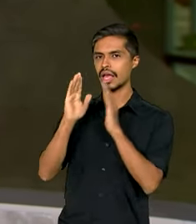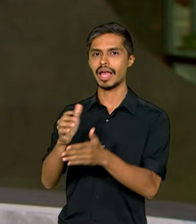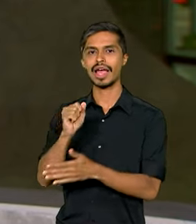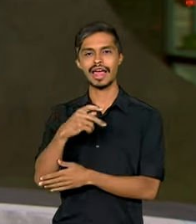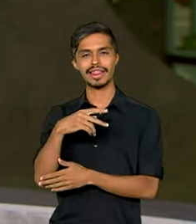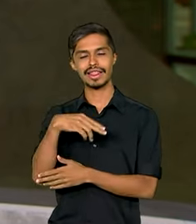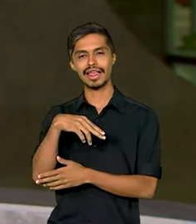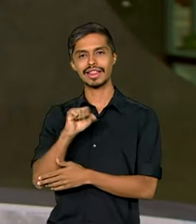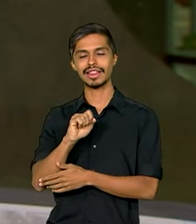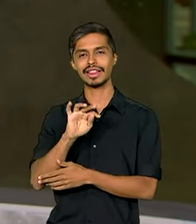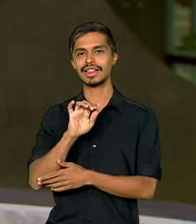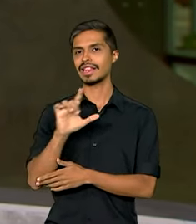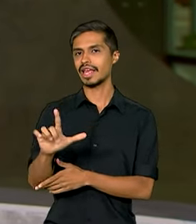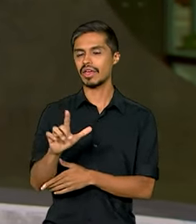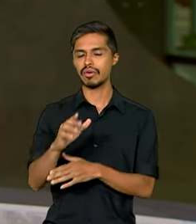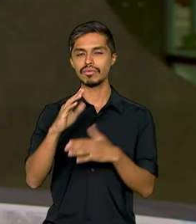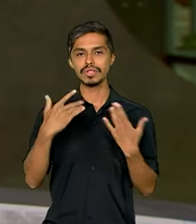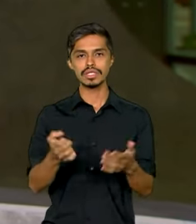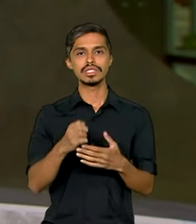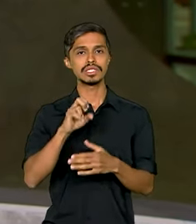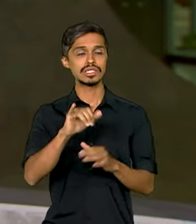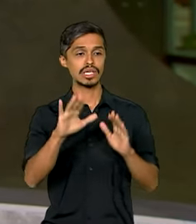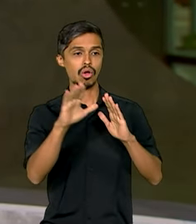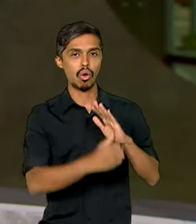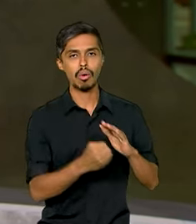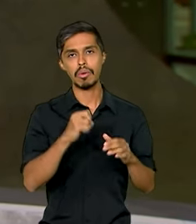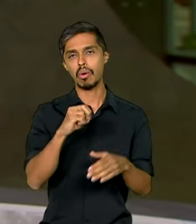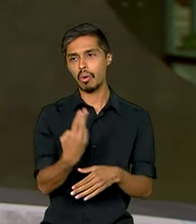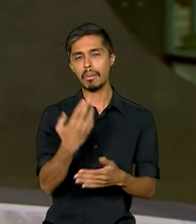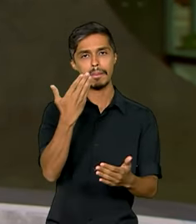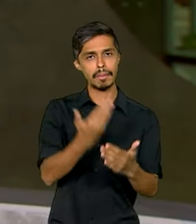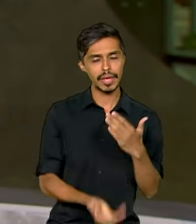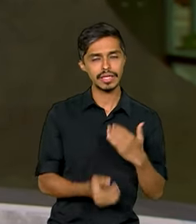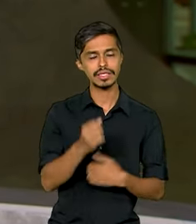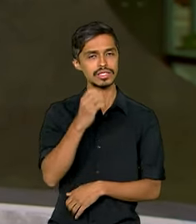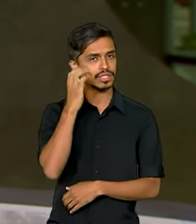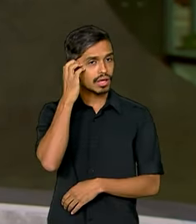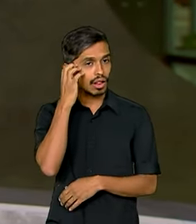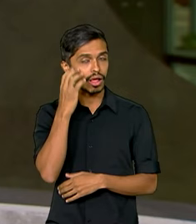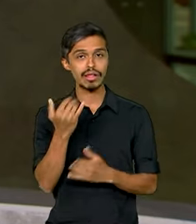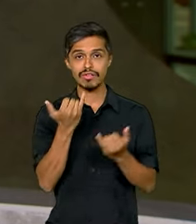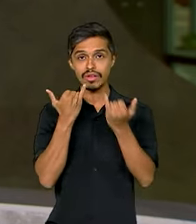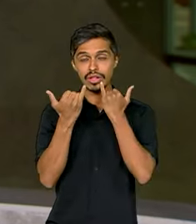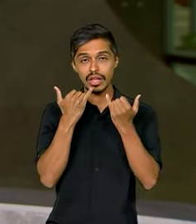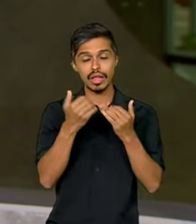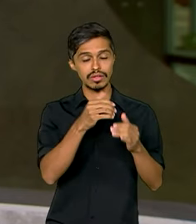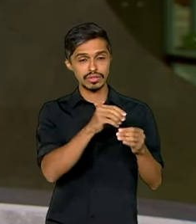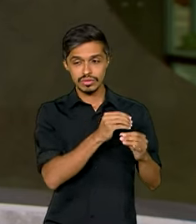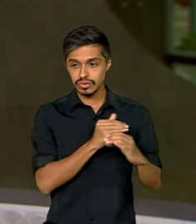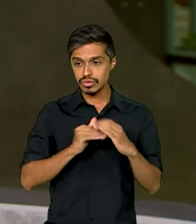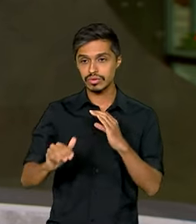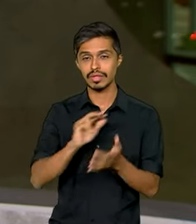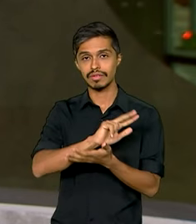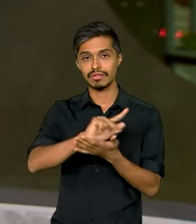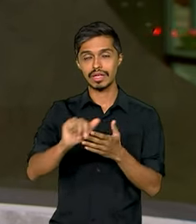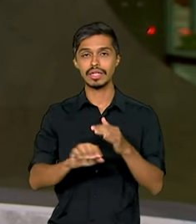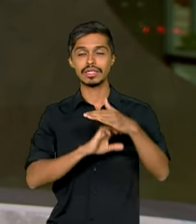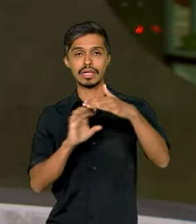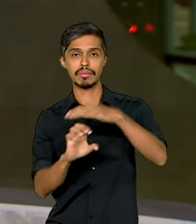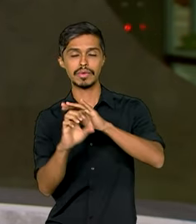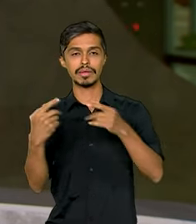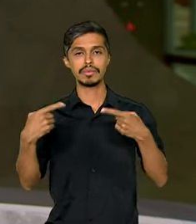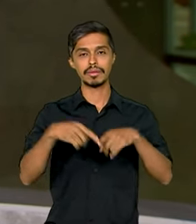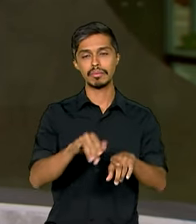terceiros. Em caso de roubos, furtos e perdas de celulares, as informações também serão repassadas às instituições parceiras,